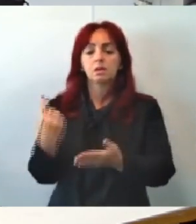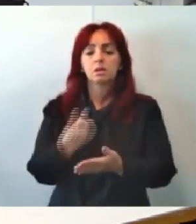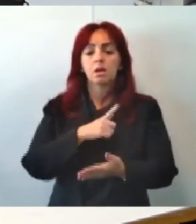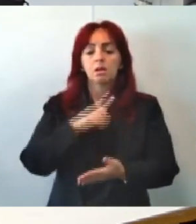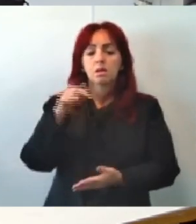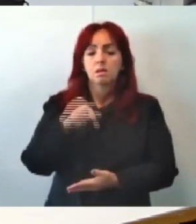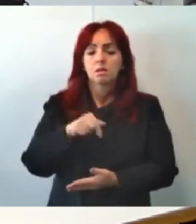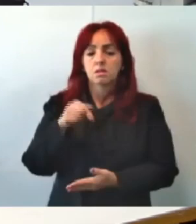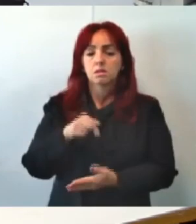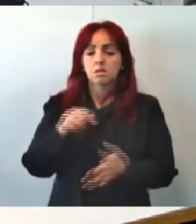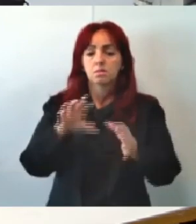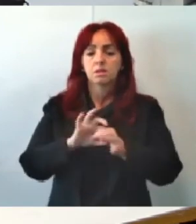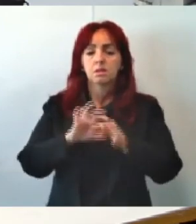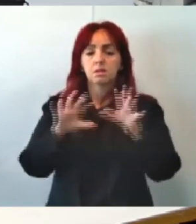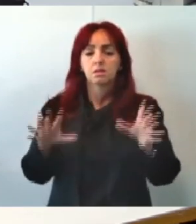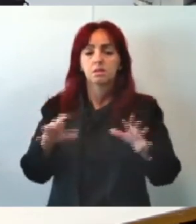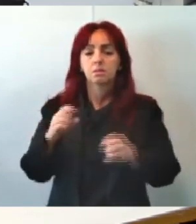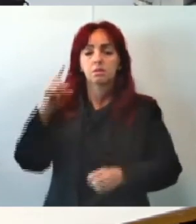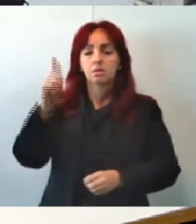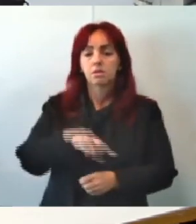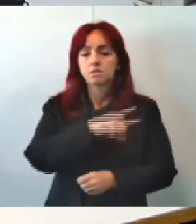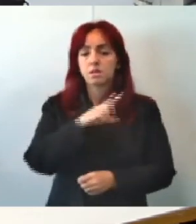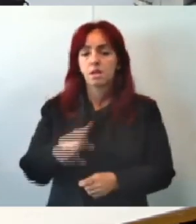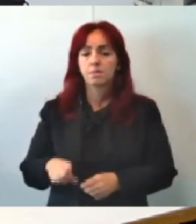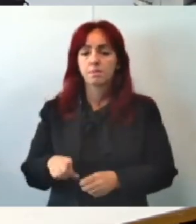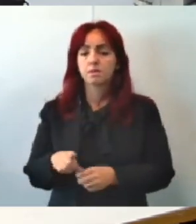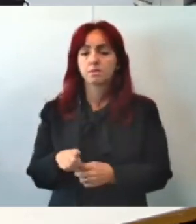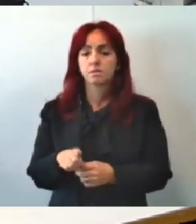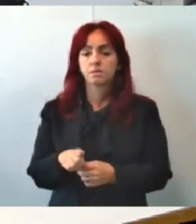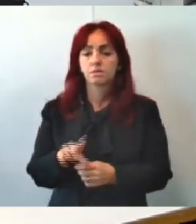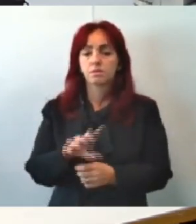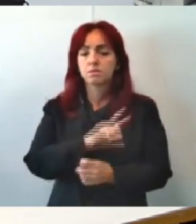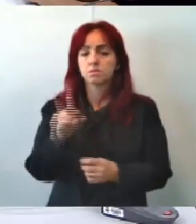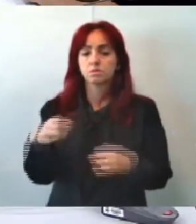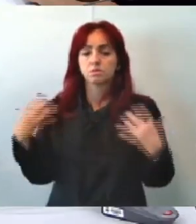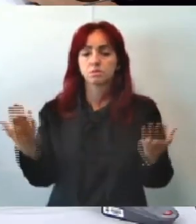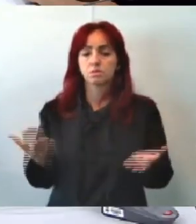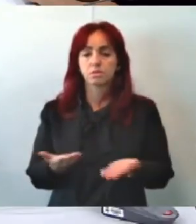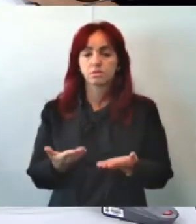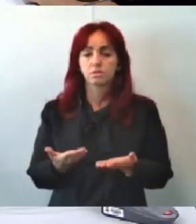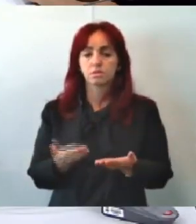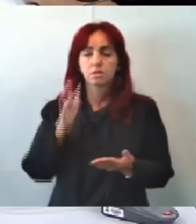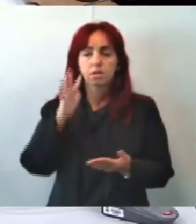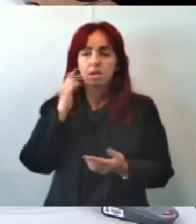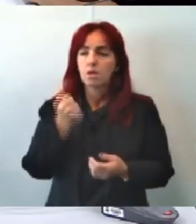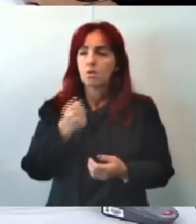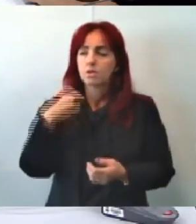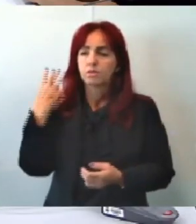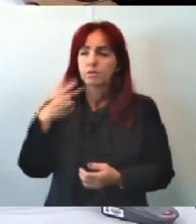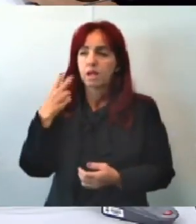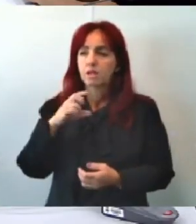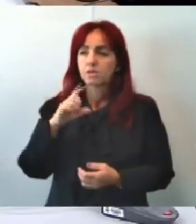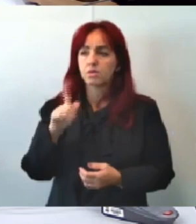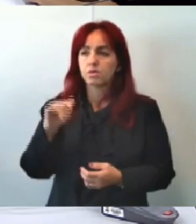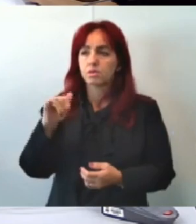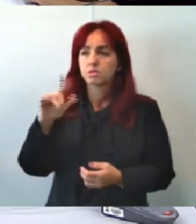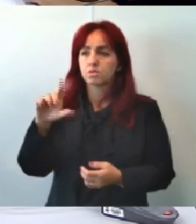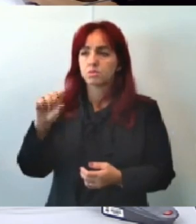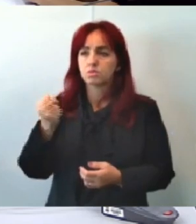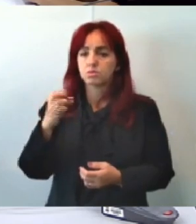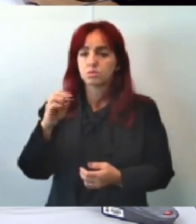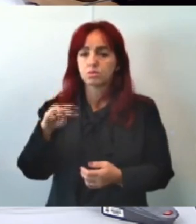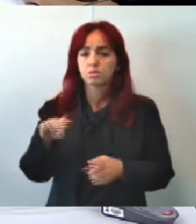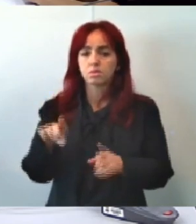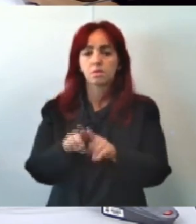deliberando pelo cancelamento dela No dia de hoje Eu acho que o vereador Gilson Já pediu também Informação Foi, vereador?